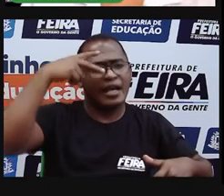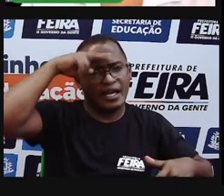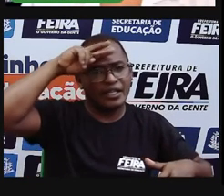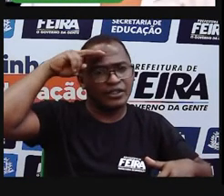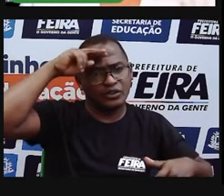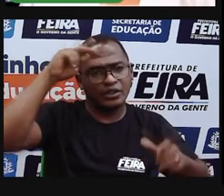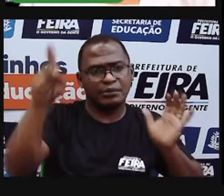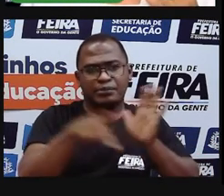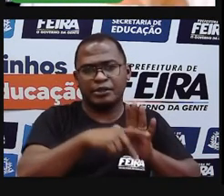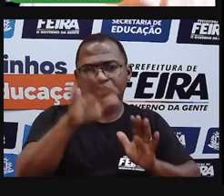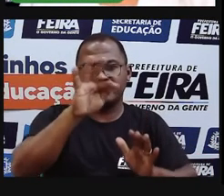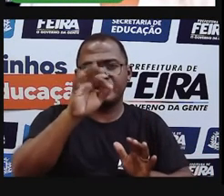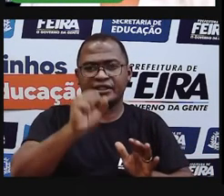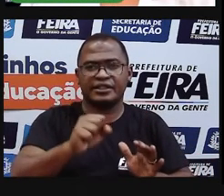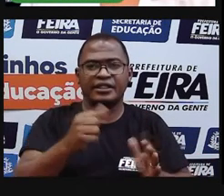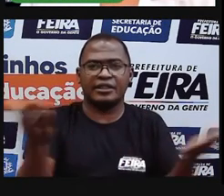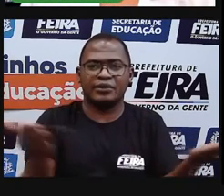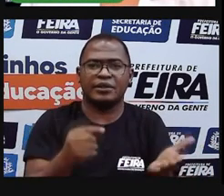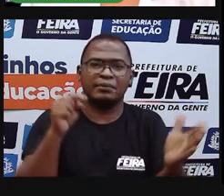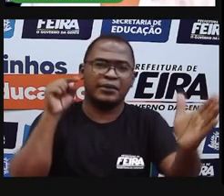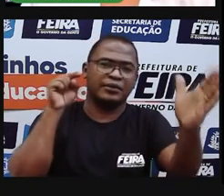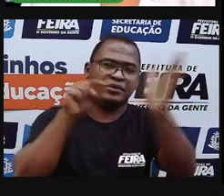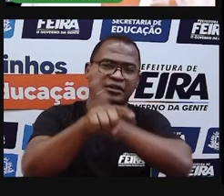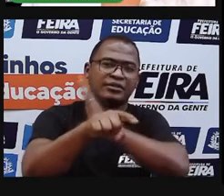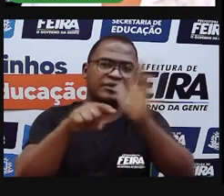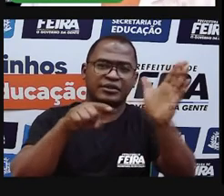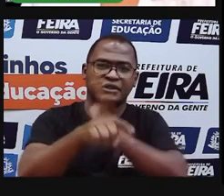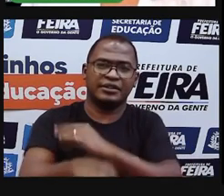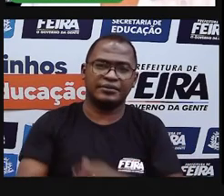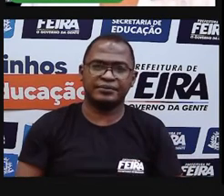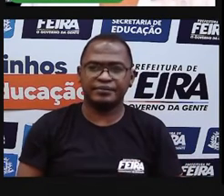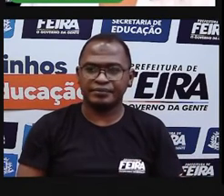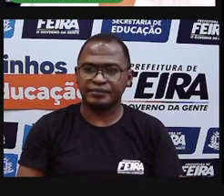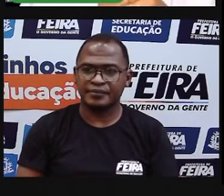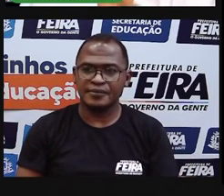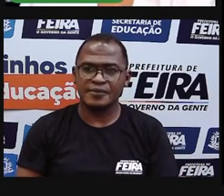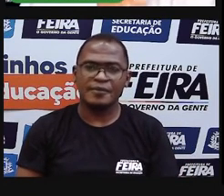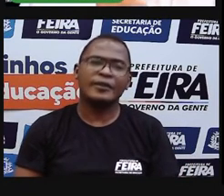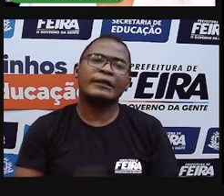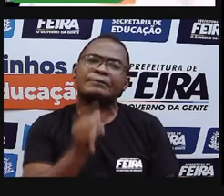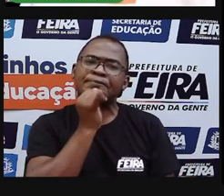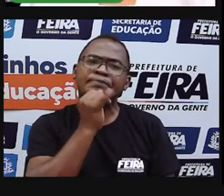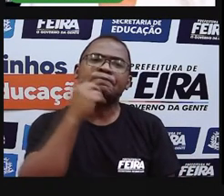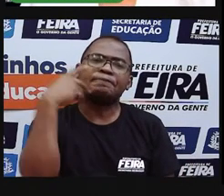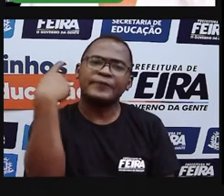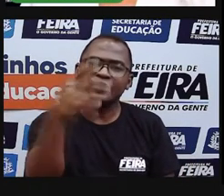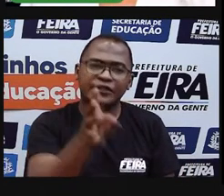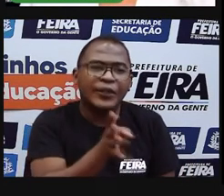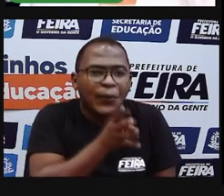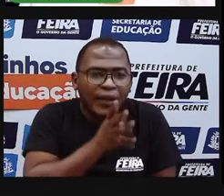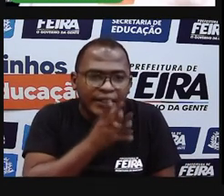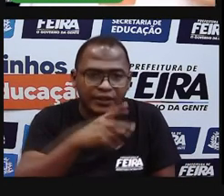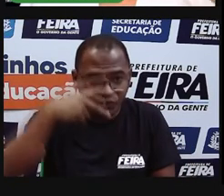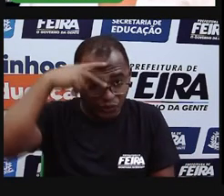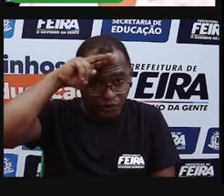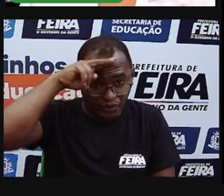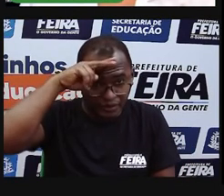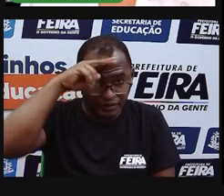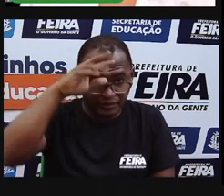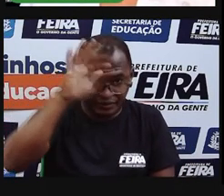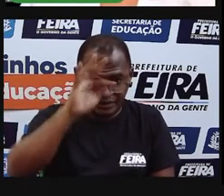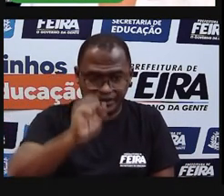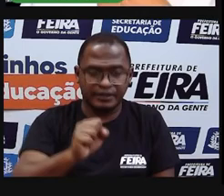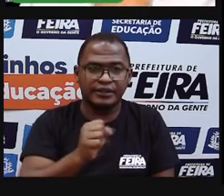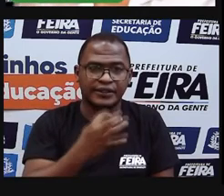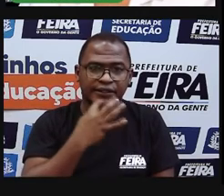Feira de Santana, eu quero perguntar para vocês, se vocês conhecem a história de Feira de Santana, se vocês já ouviram